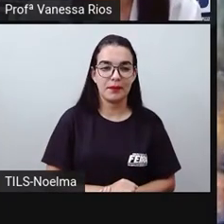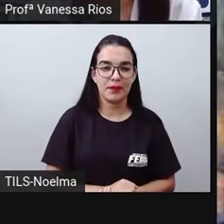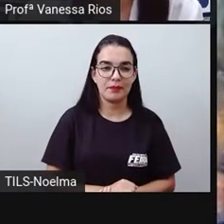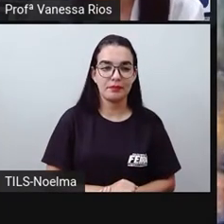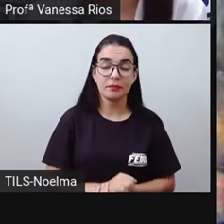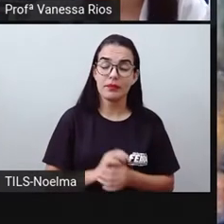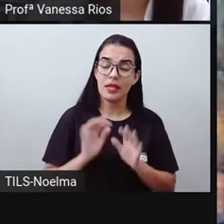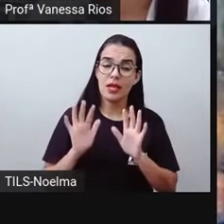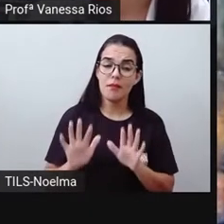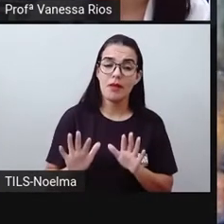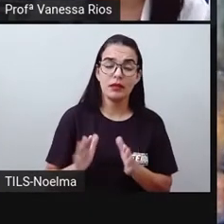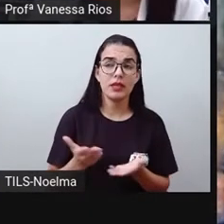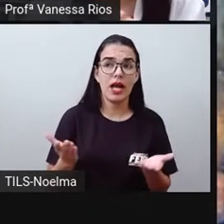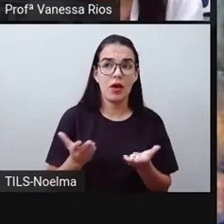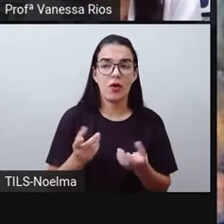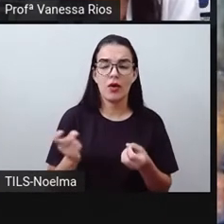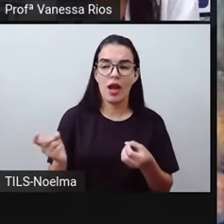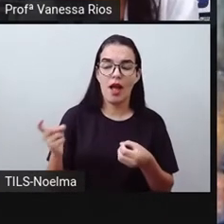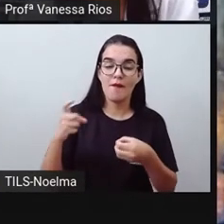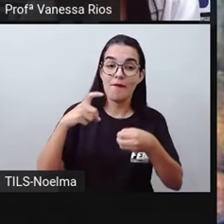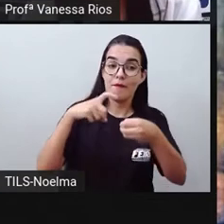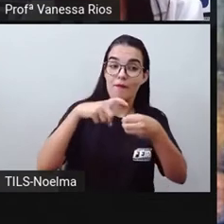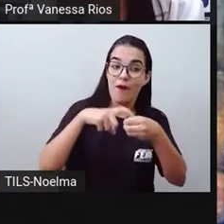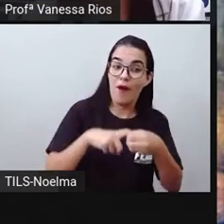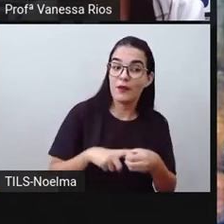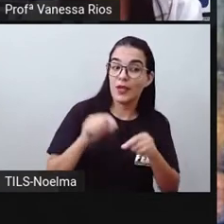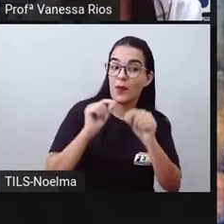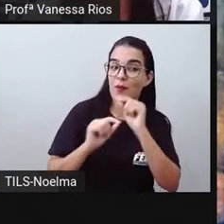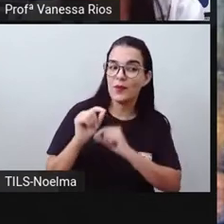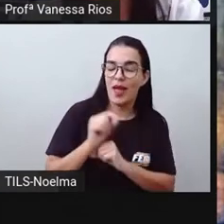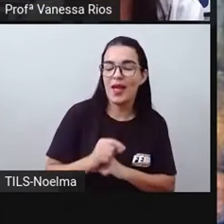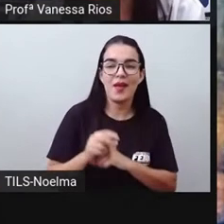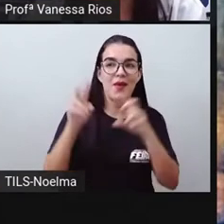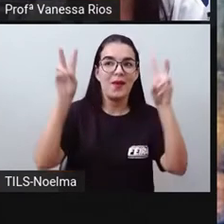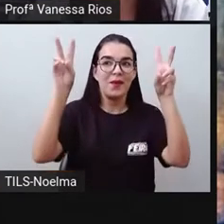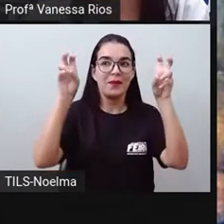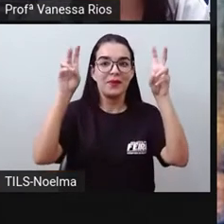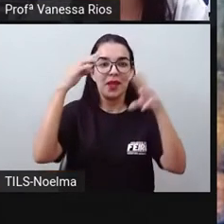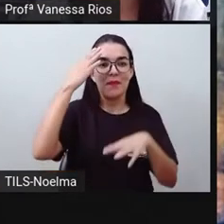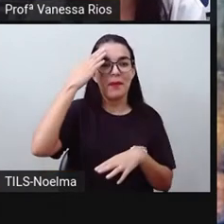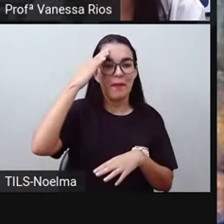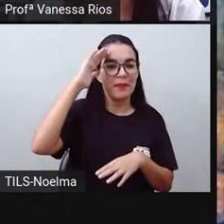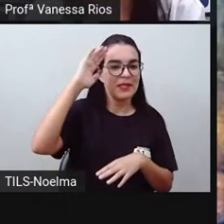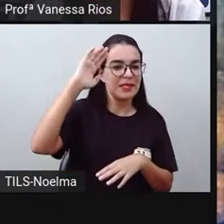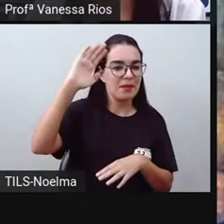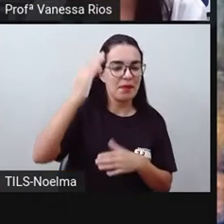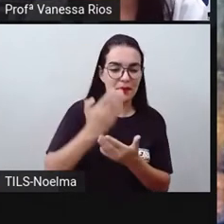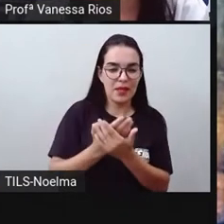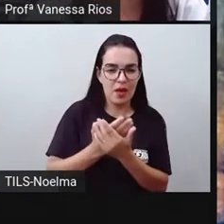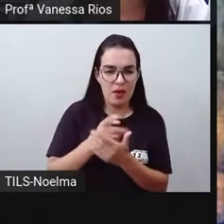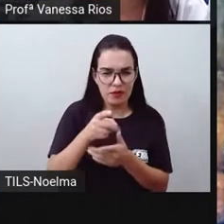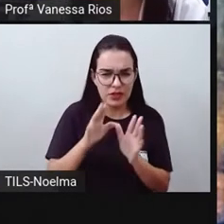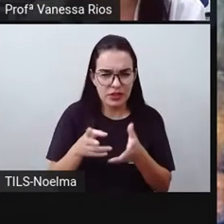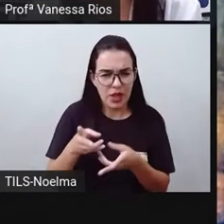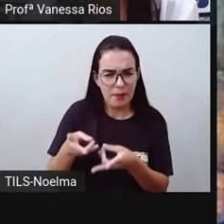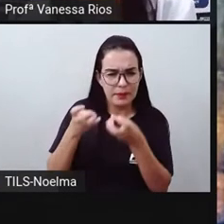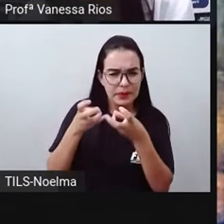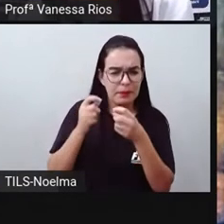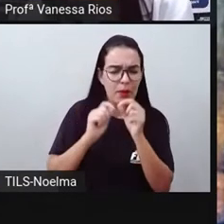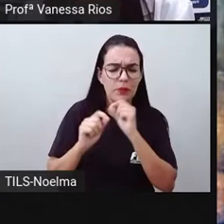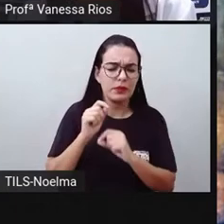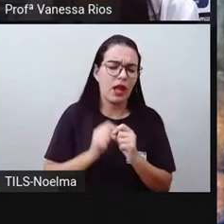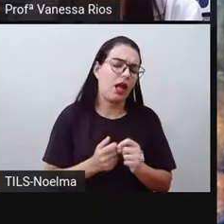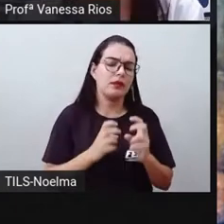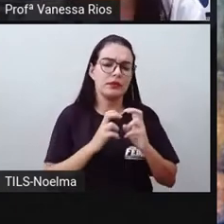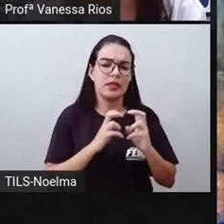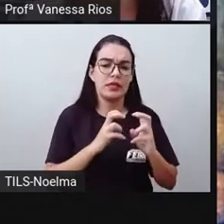Mas aí a gente volta para o tema principal da nossa aula, depois de observar o que é transporte, meio de